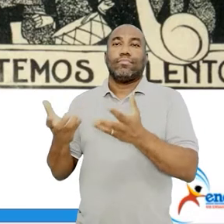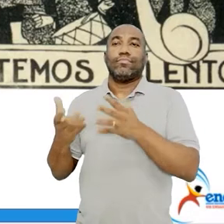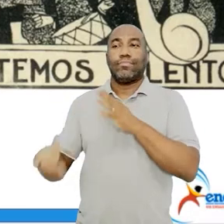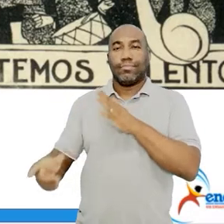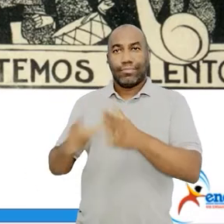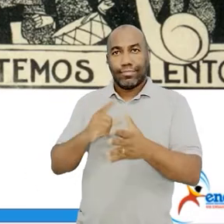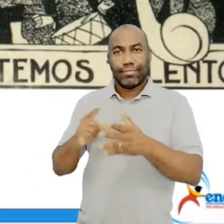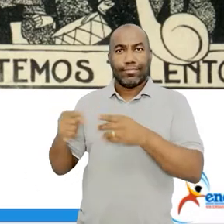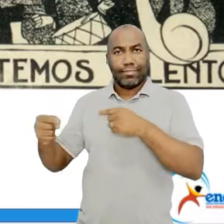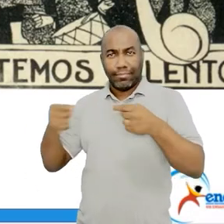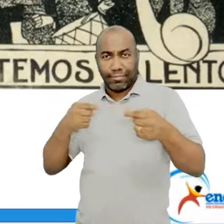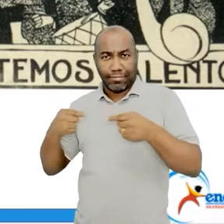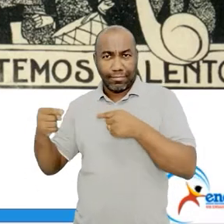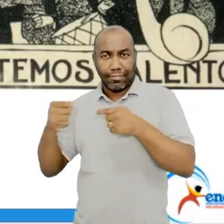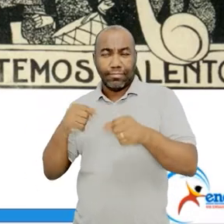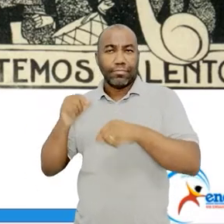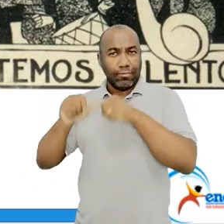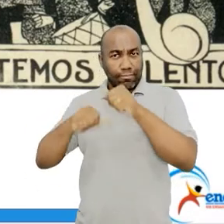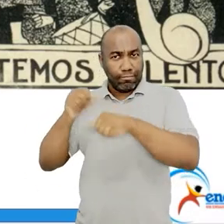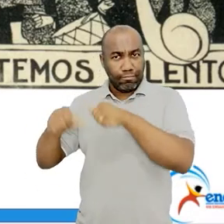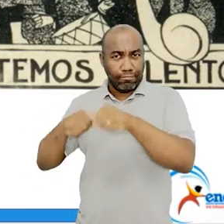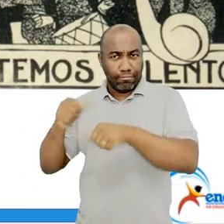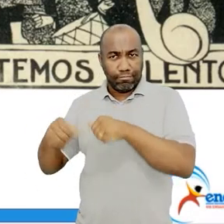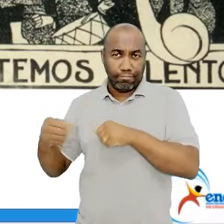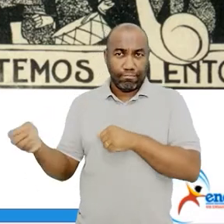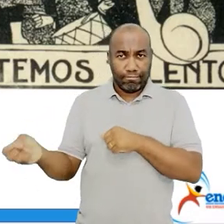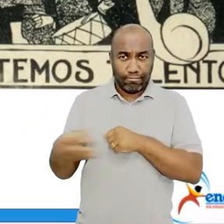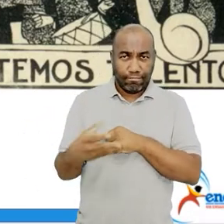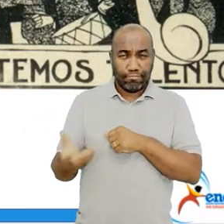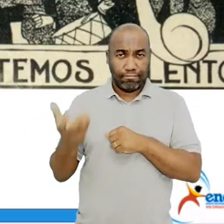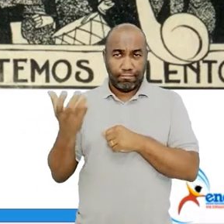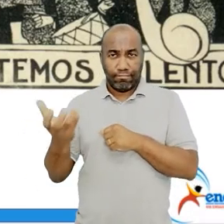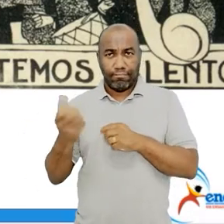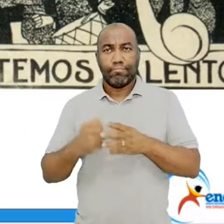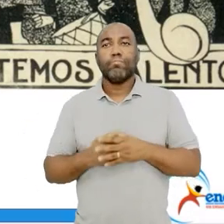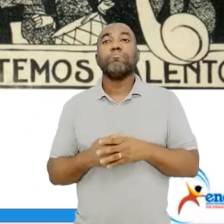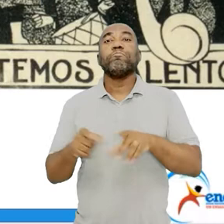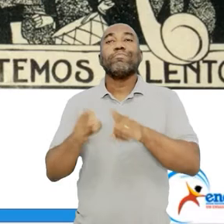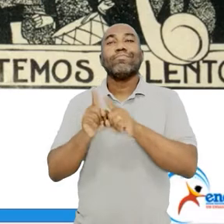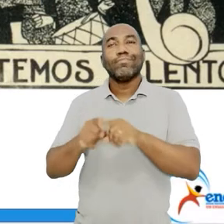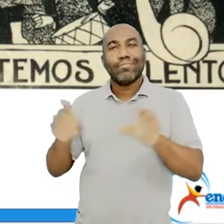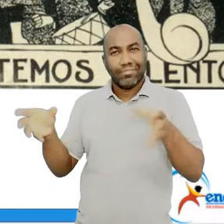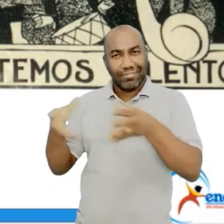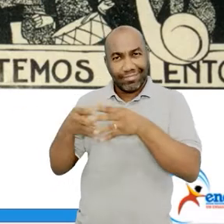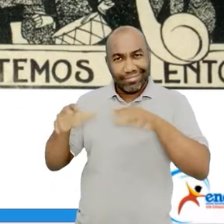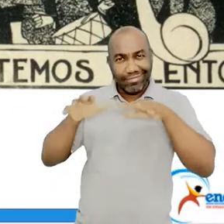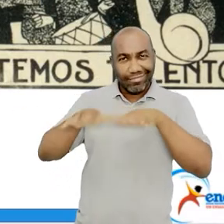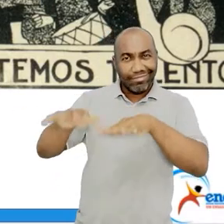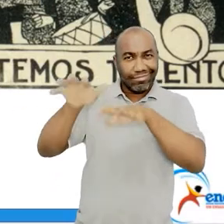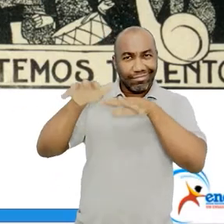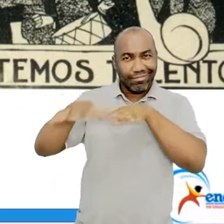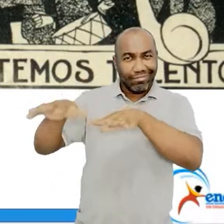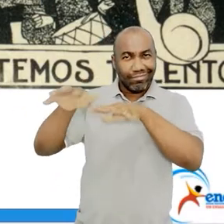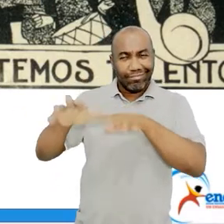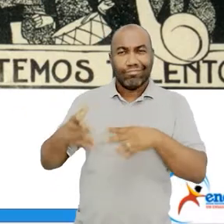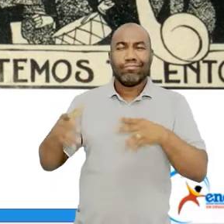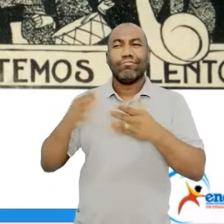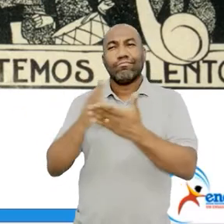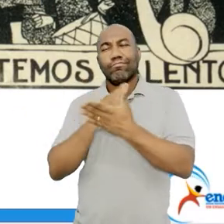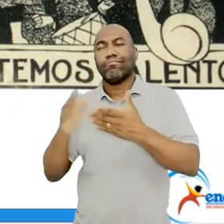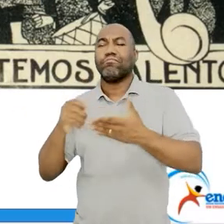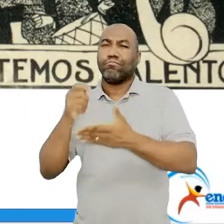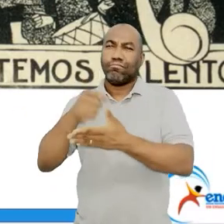nada que fosse parecido com o antigo. Então, eles querem o novo. Usarão de ironia,